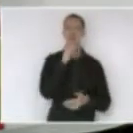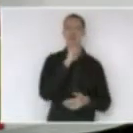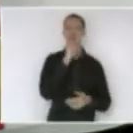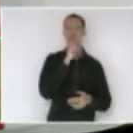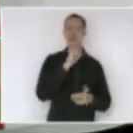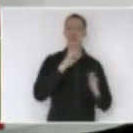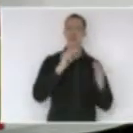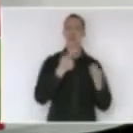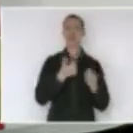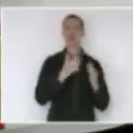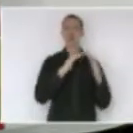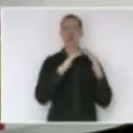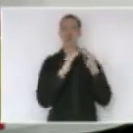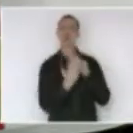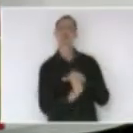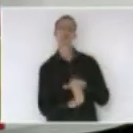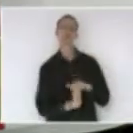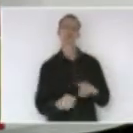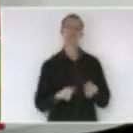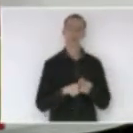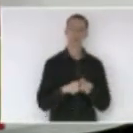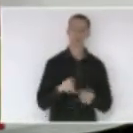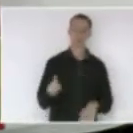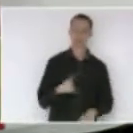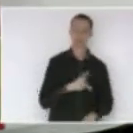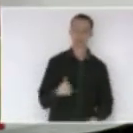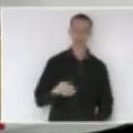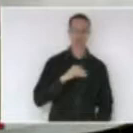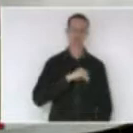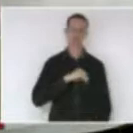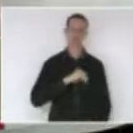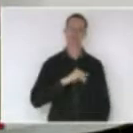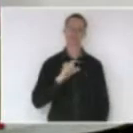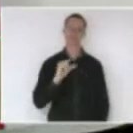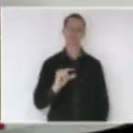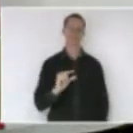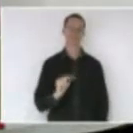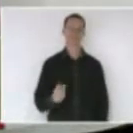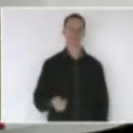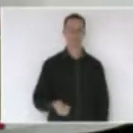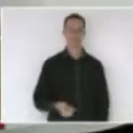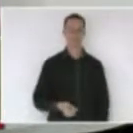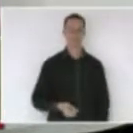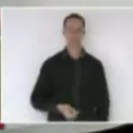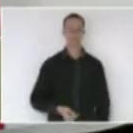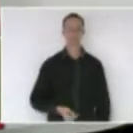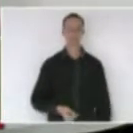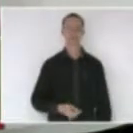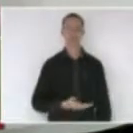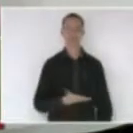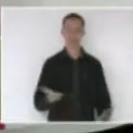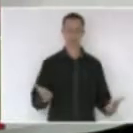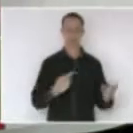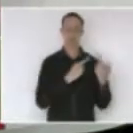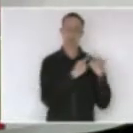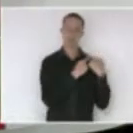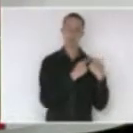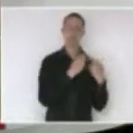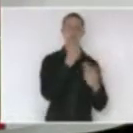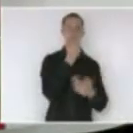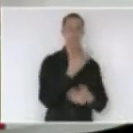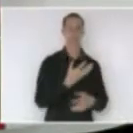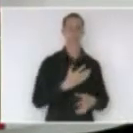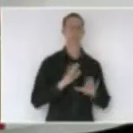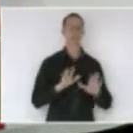educação não sendo valorizados o suficiente pelo papel que crumpem no nosso Estado. A